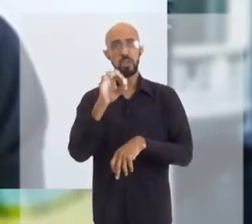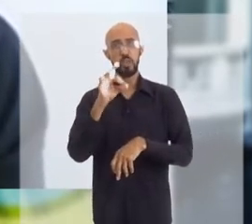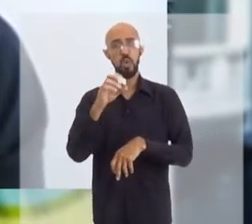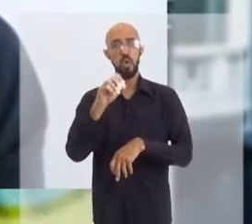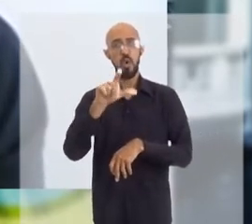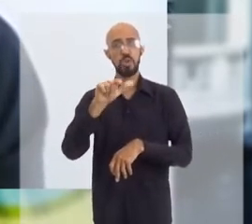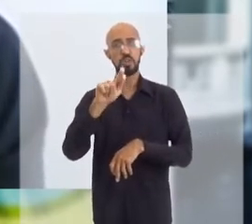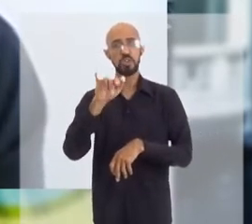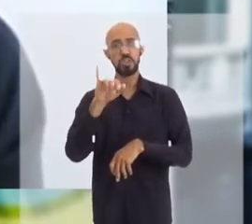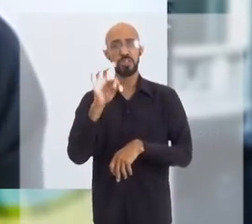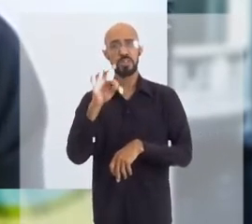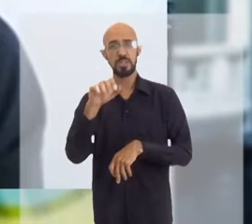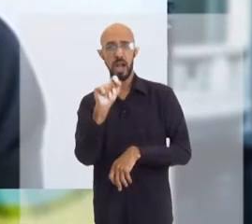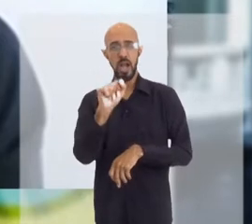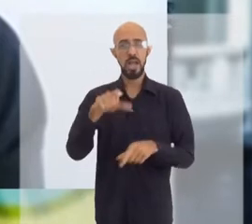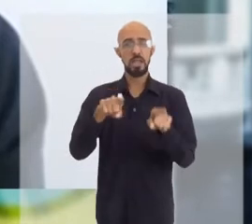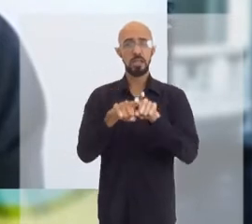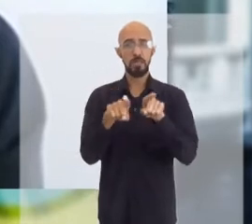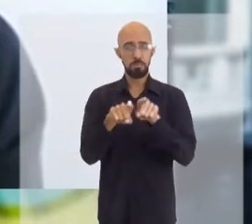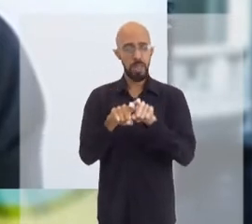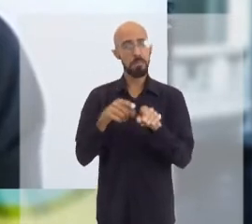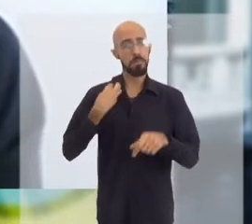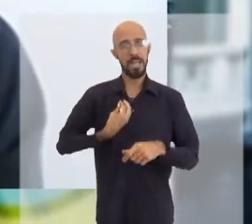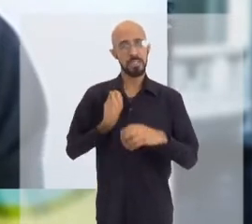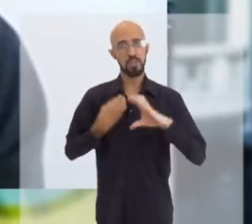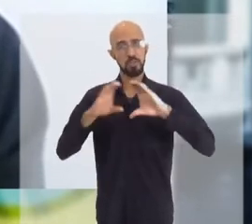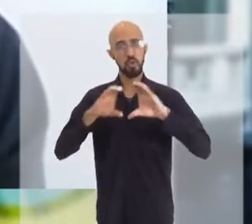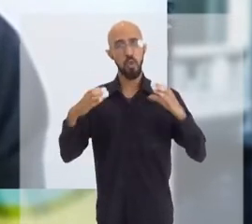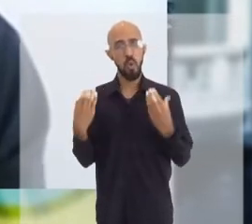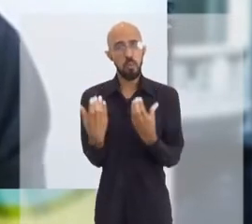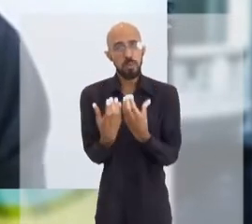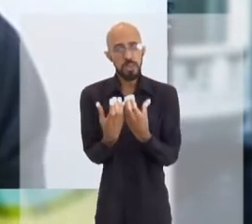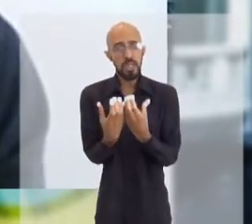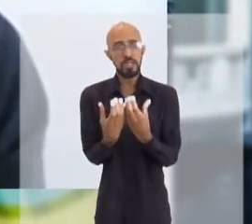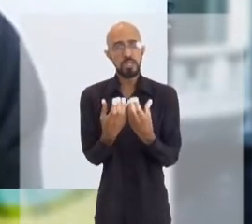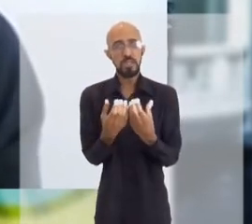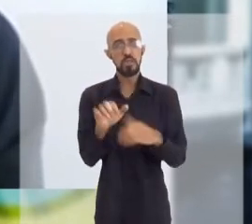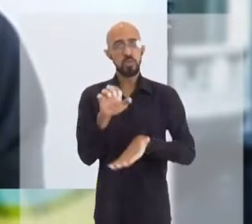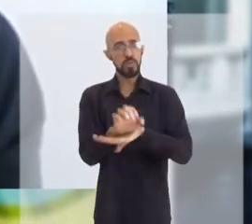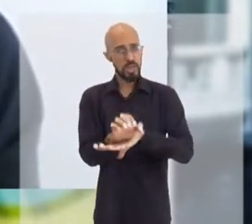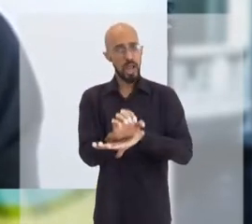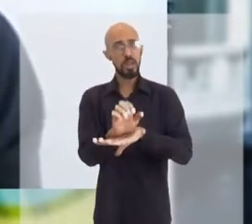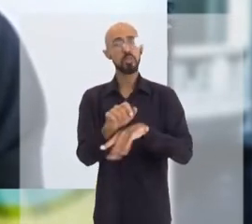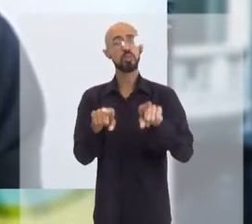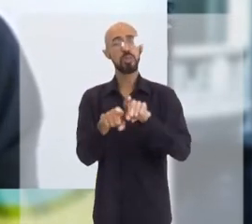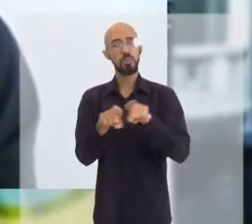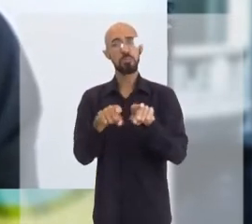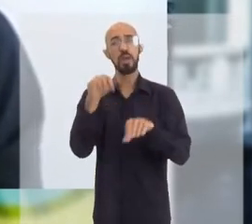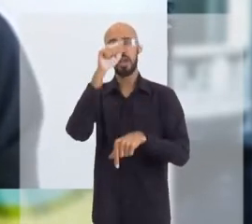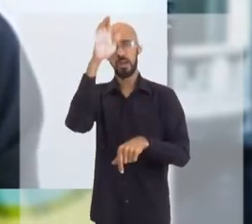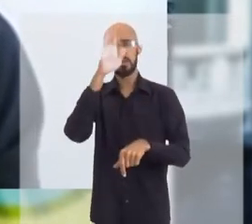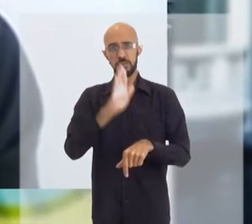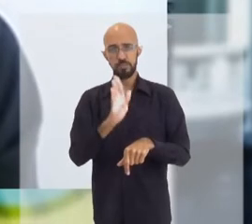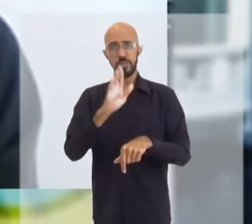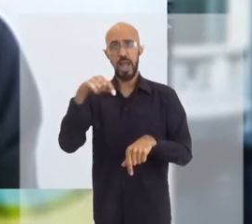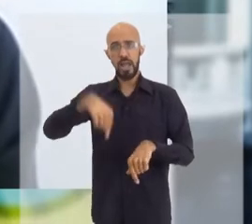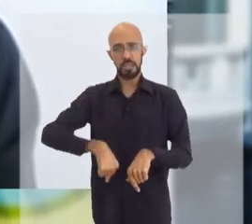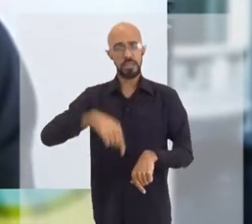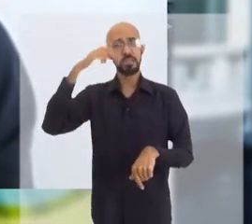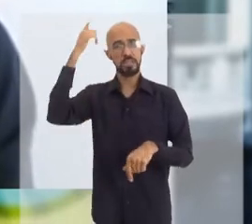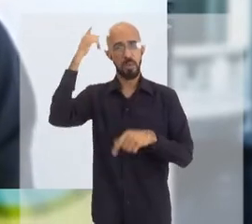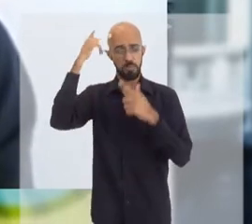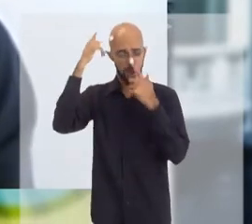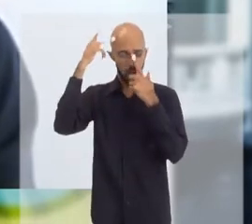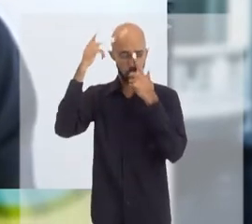comecei a fazer parte também de comitês estaduais e nacionais de imunização, aqui no estado de São Paulo,